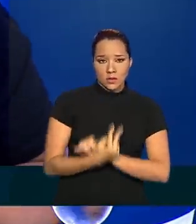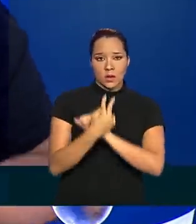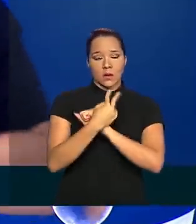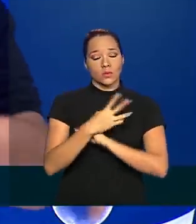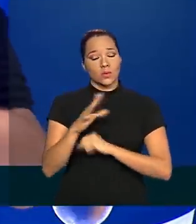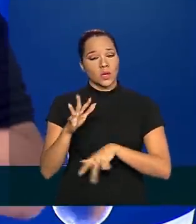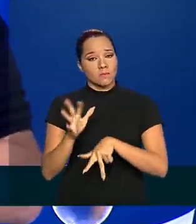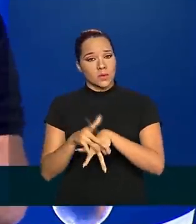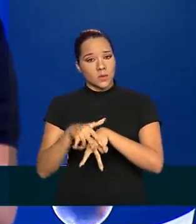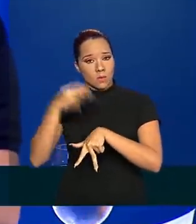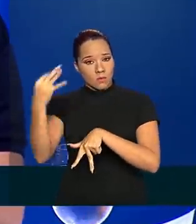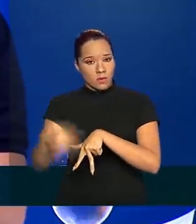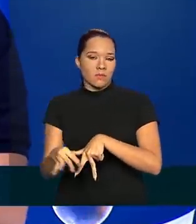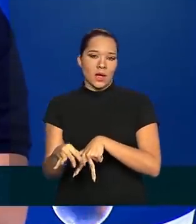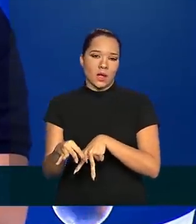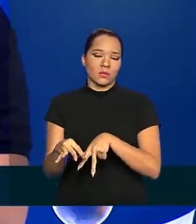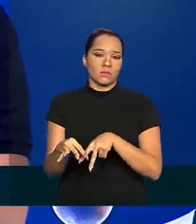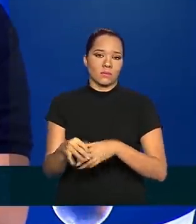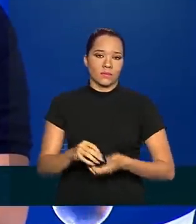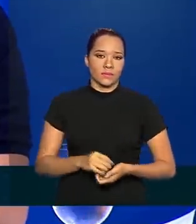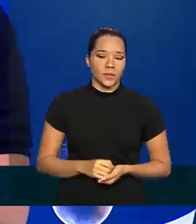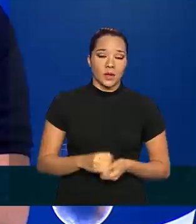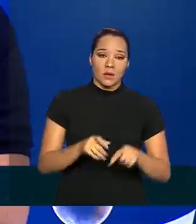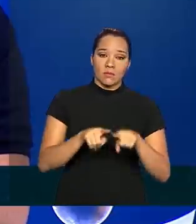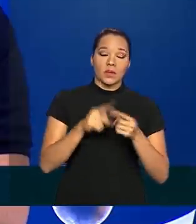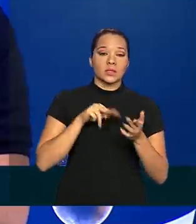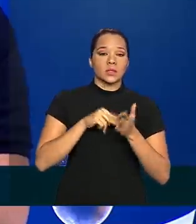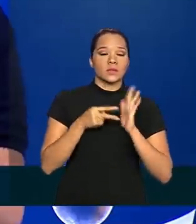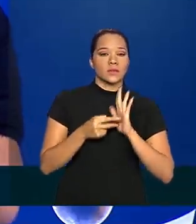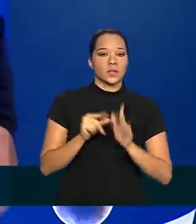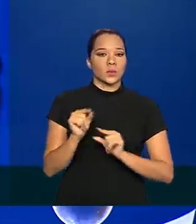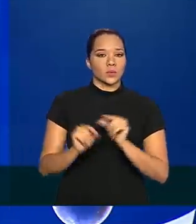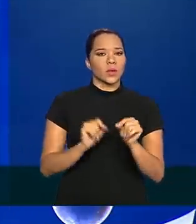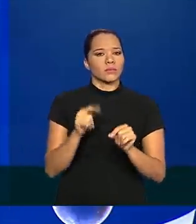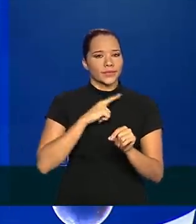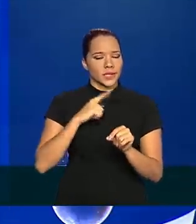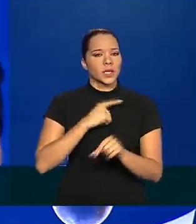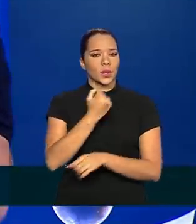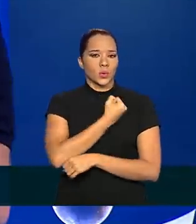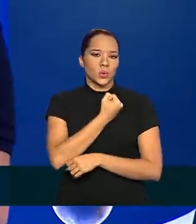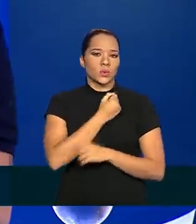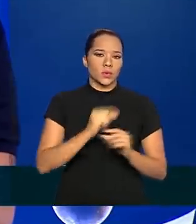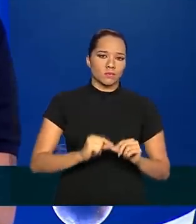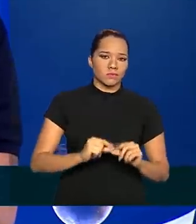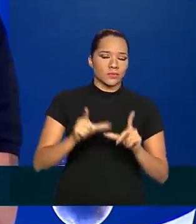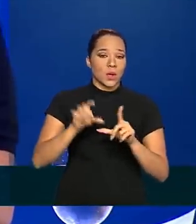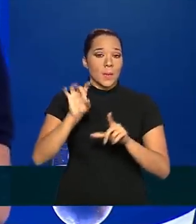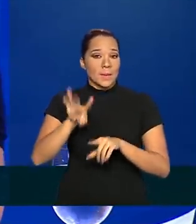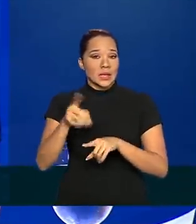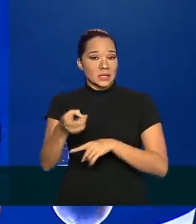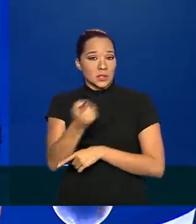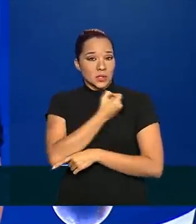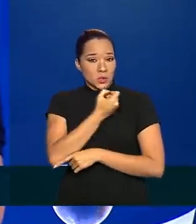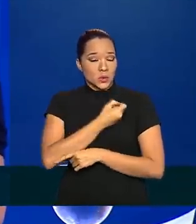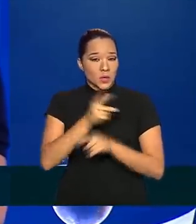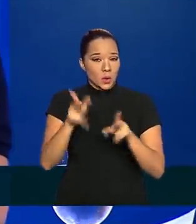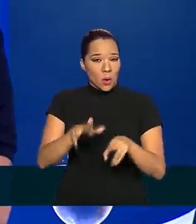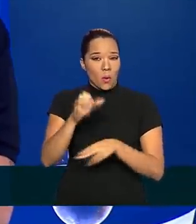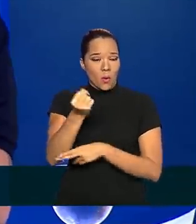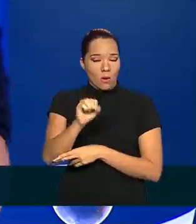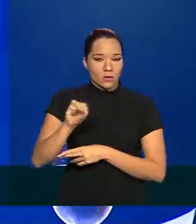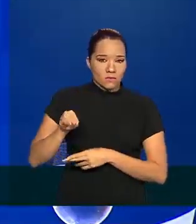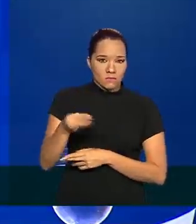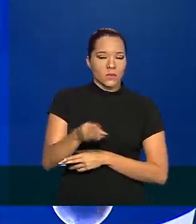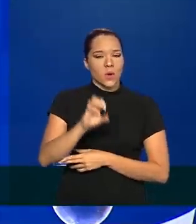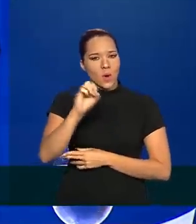confirmados, até pela definição de caso, mas significa, sim, que tem um número maior. Agora, se esse número é exatamente 8 milhões,